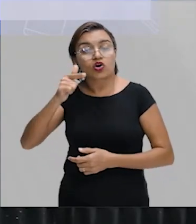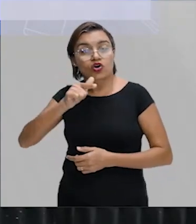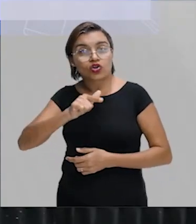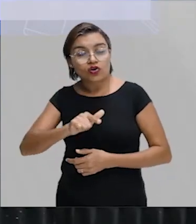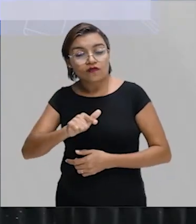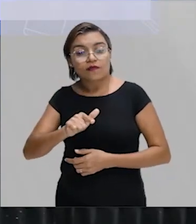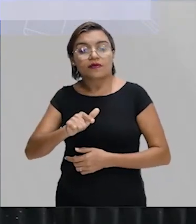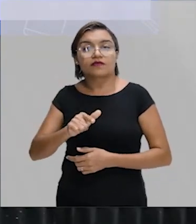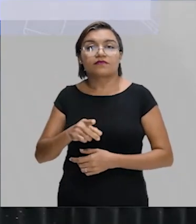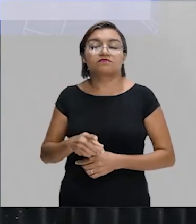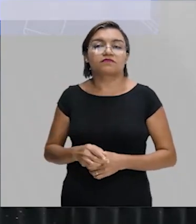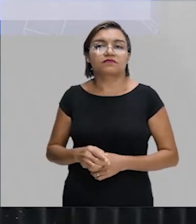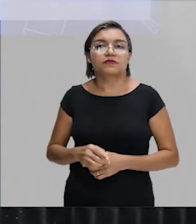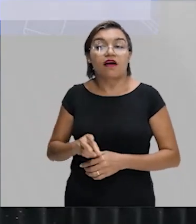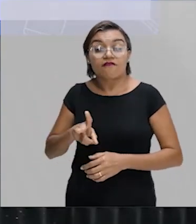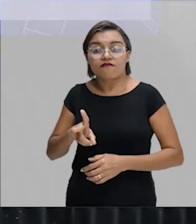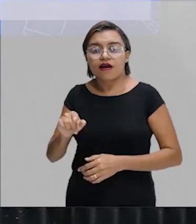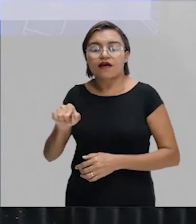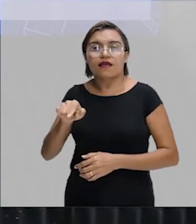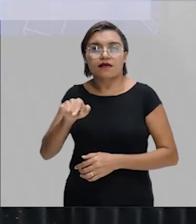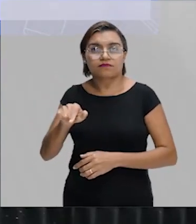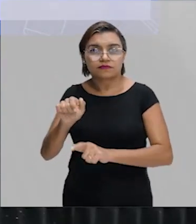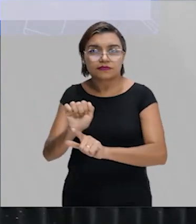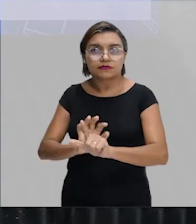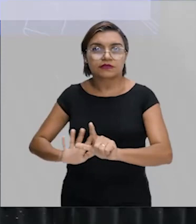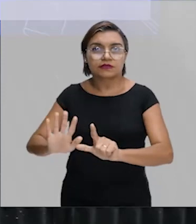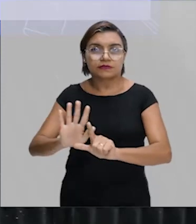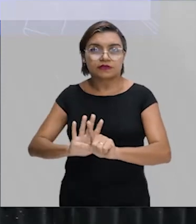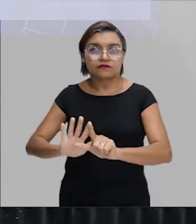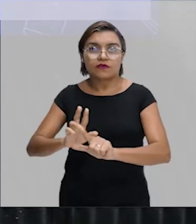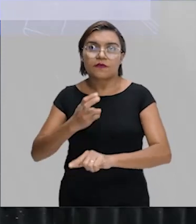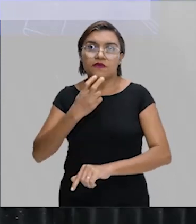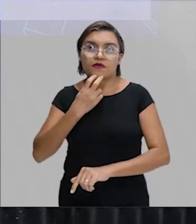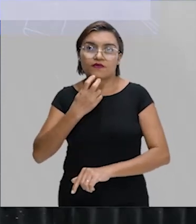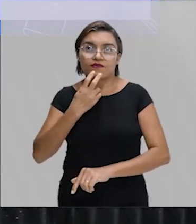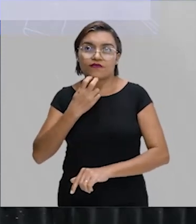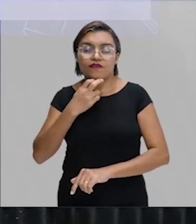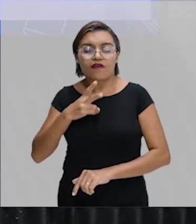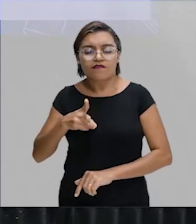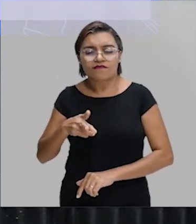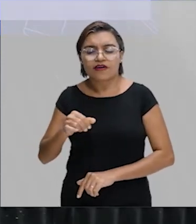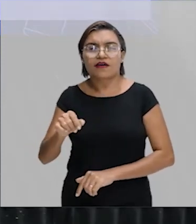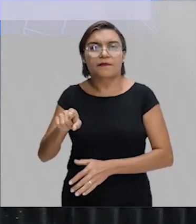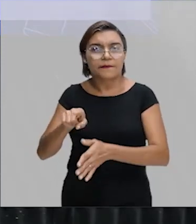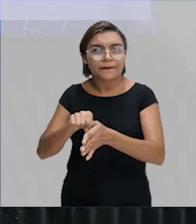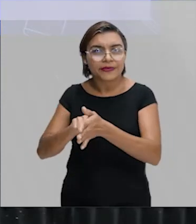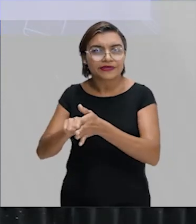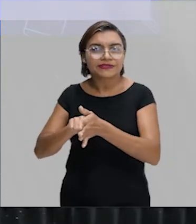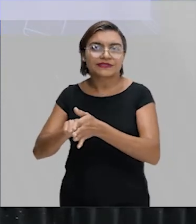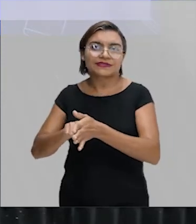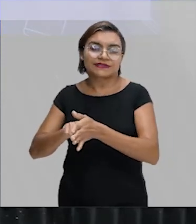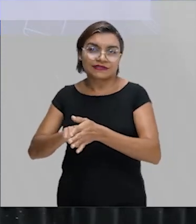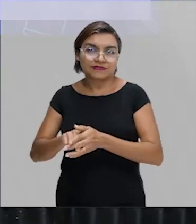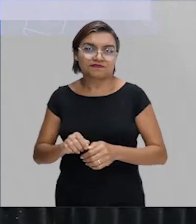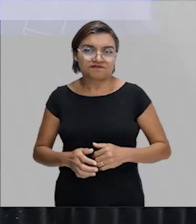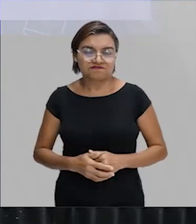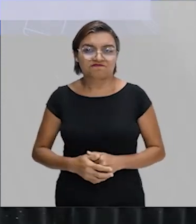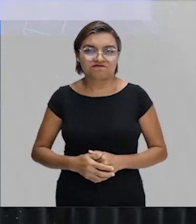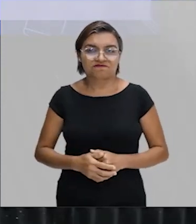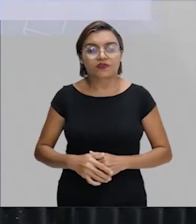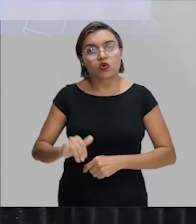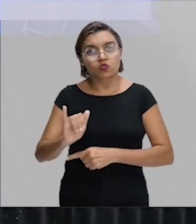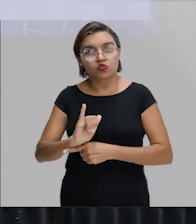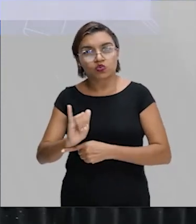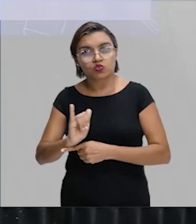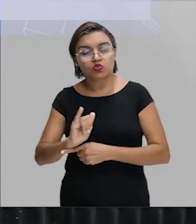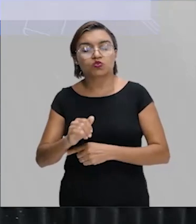exercícios, tudo estará disponível para ti na plataforma Gonçalves Dias. Onde, Marcos? No